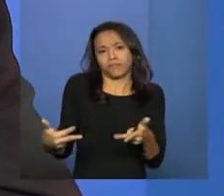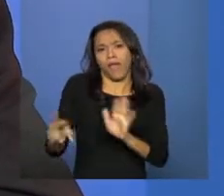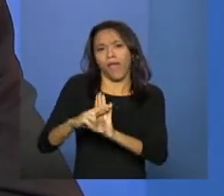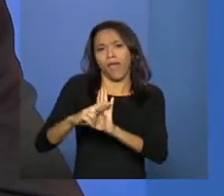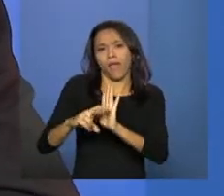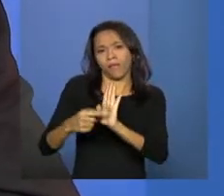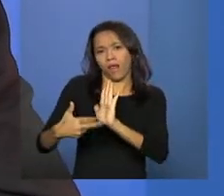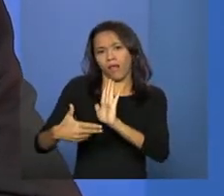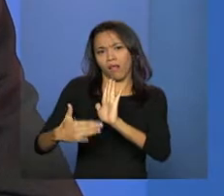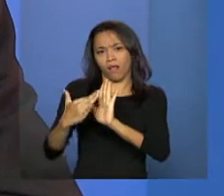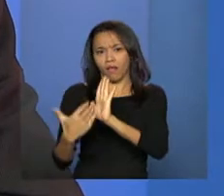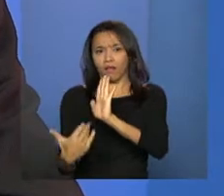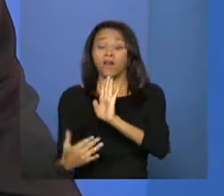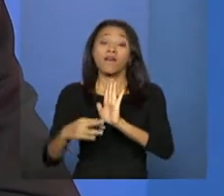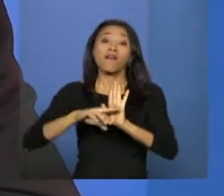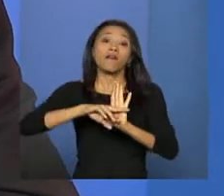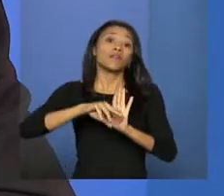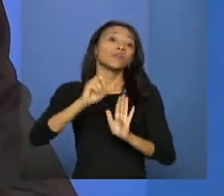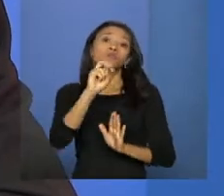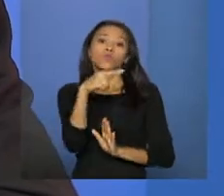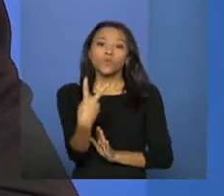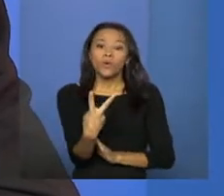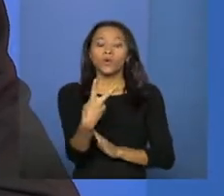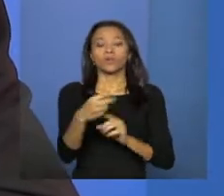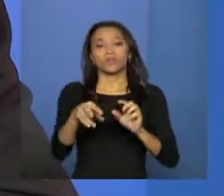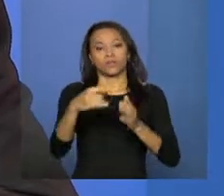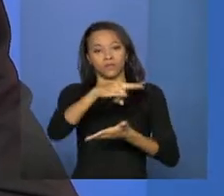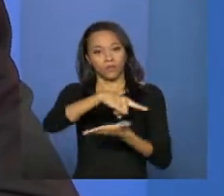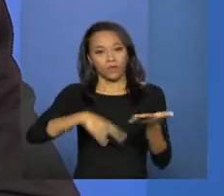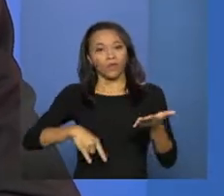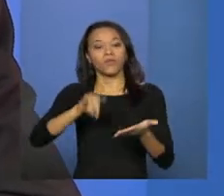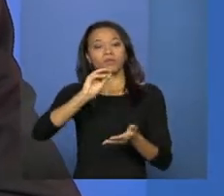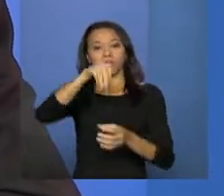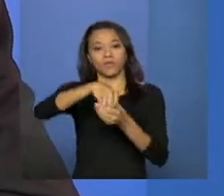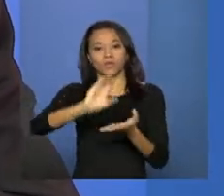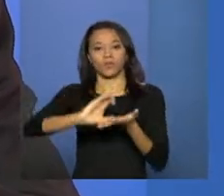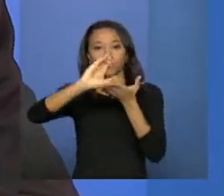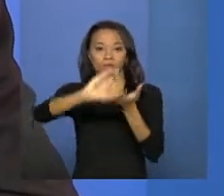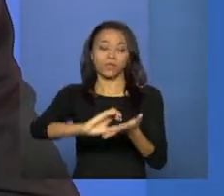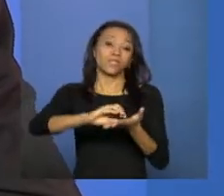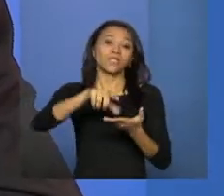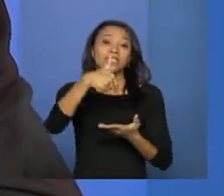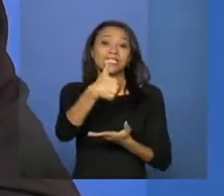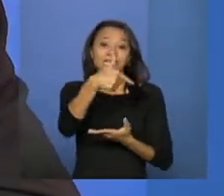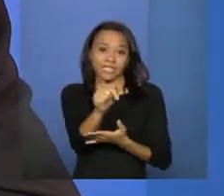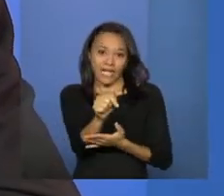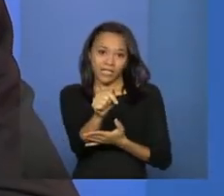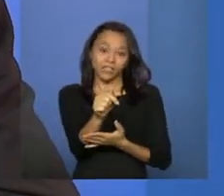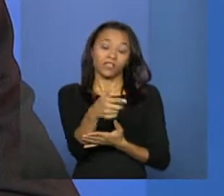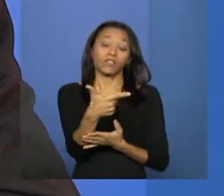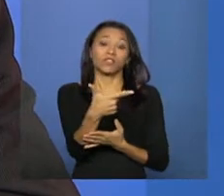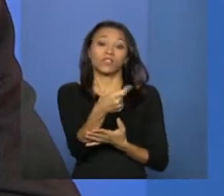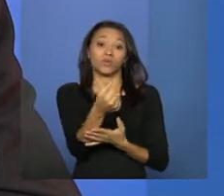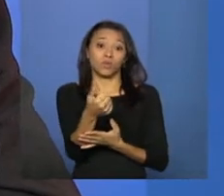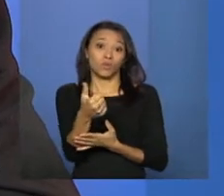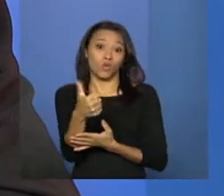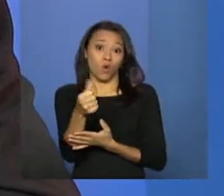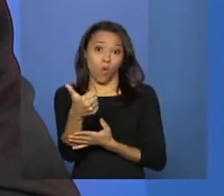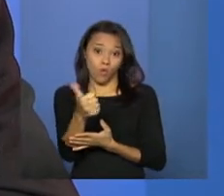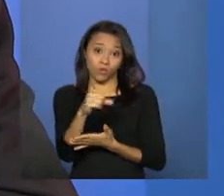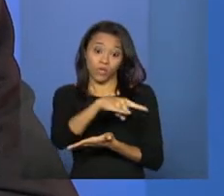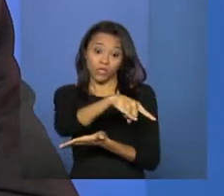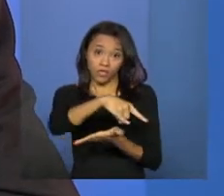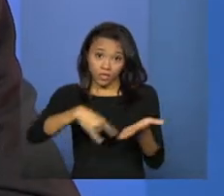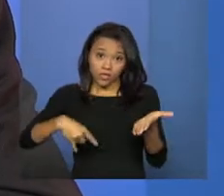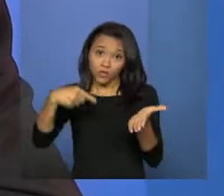importantes resoluções do Conselho Nacional de Assistência Social. A resolução número 17 de 2011, uma resolução importante